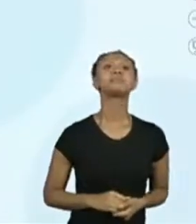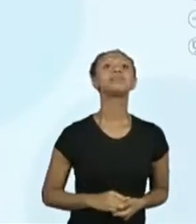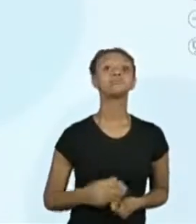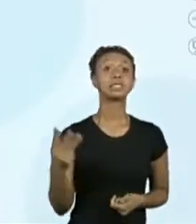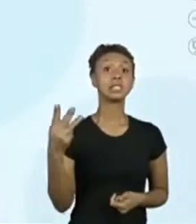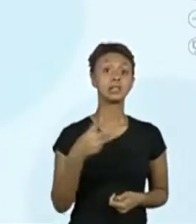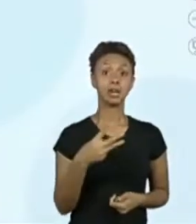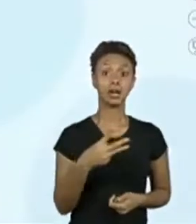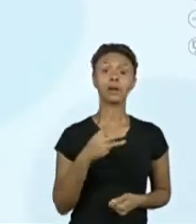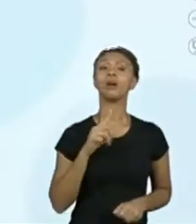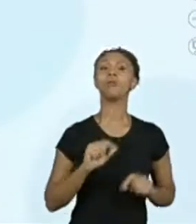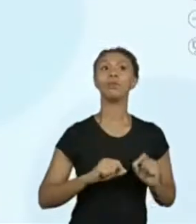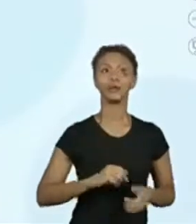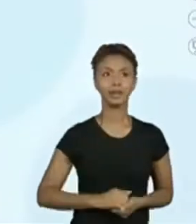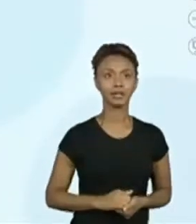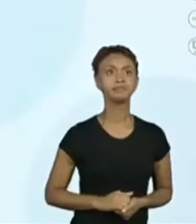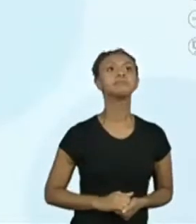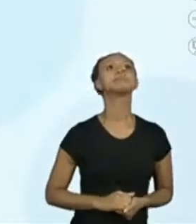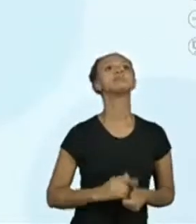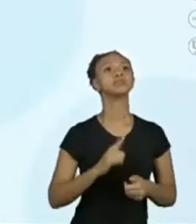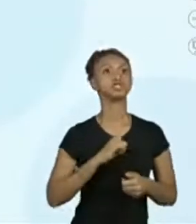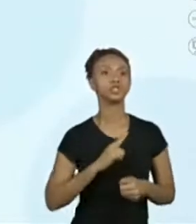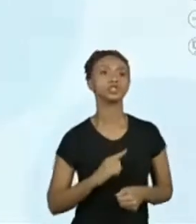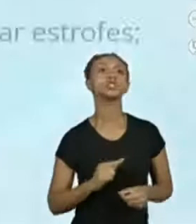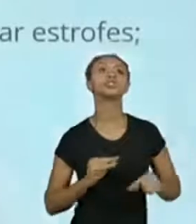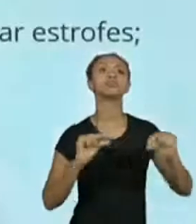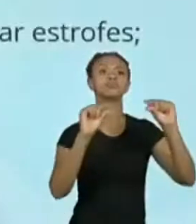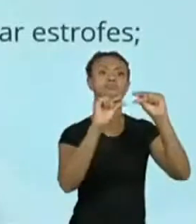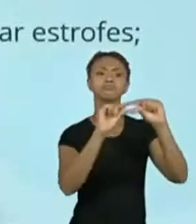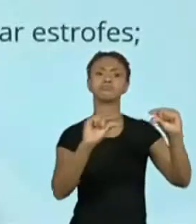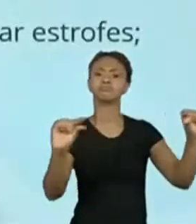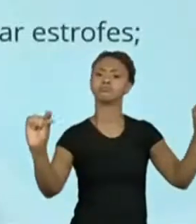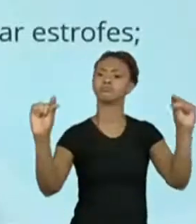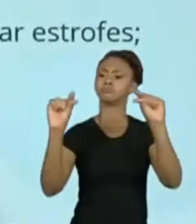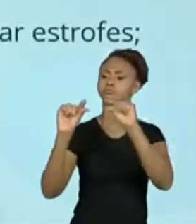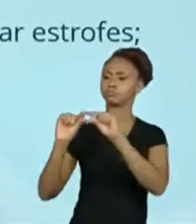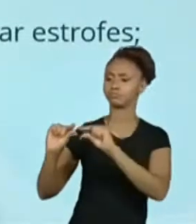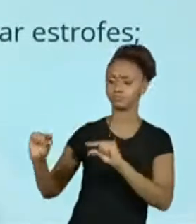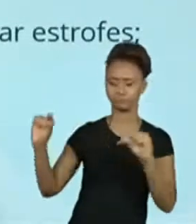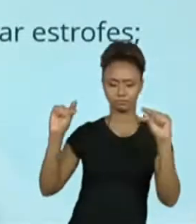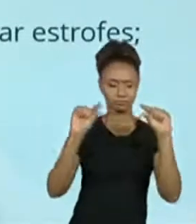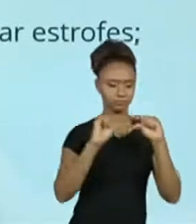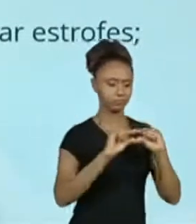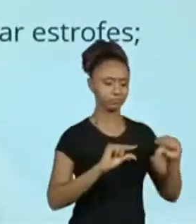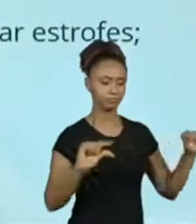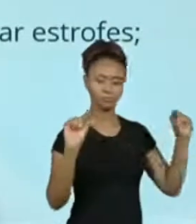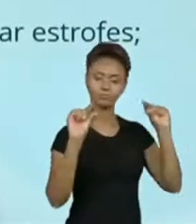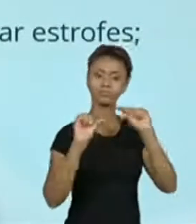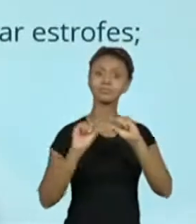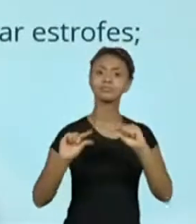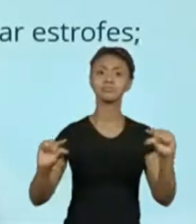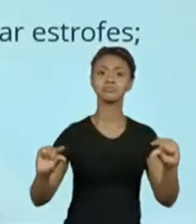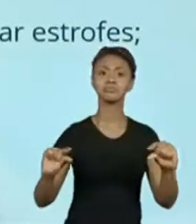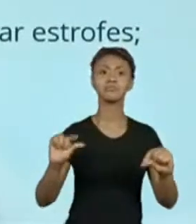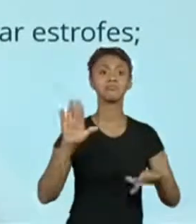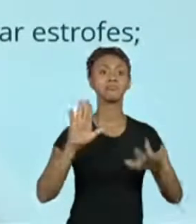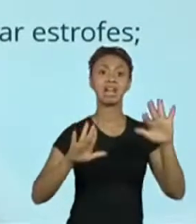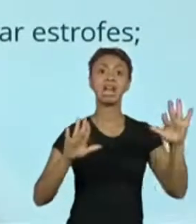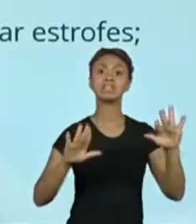Terceiro, escritos em versos livres, que podem ou não formar